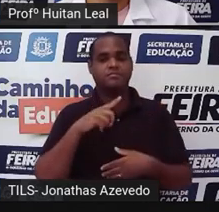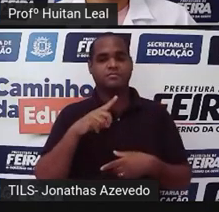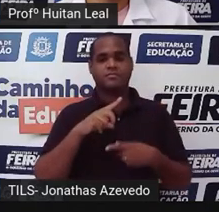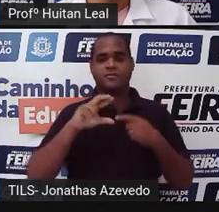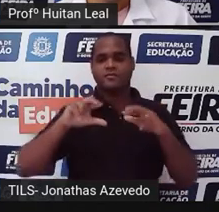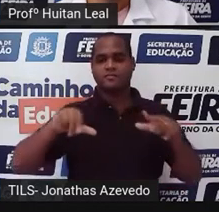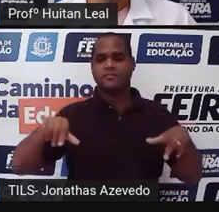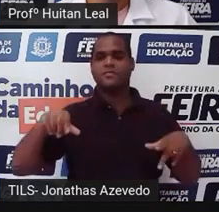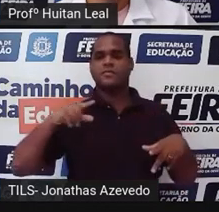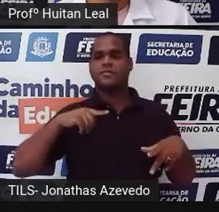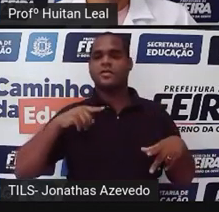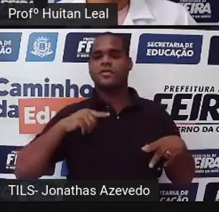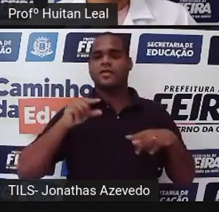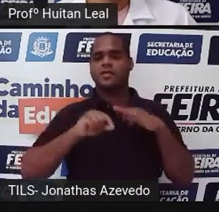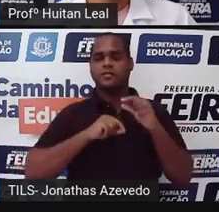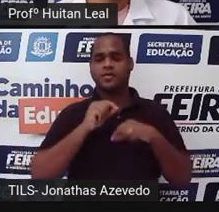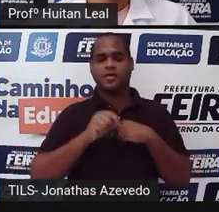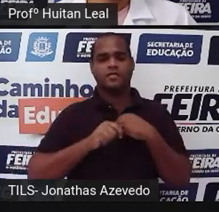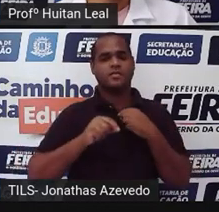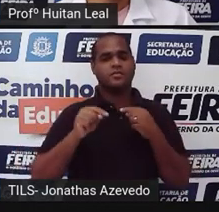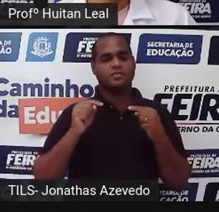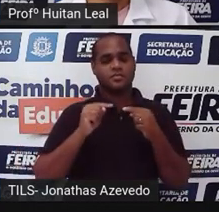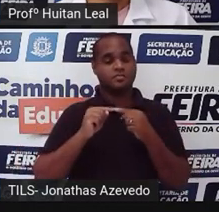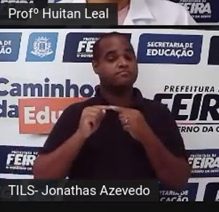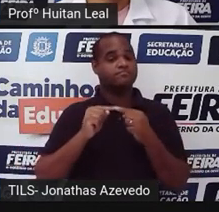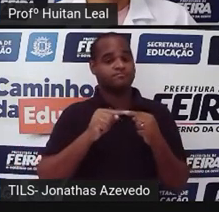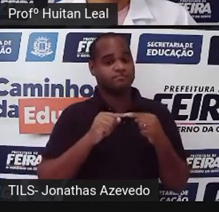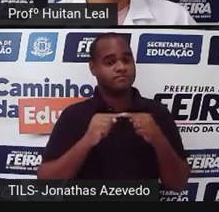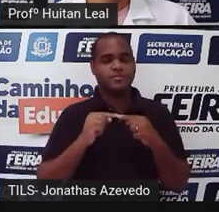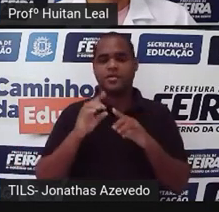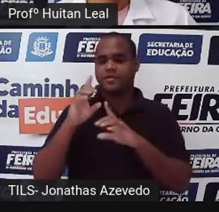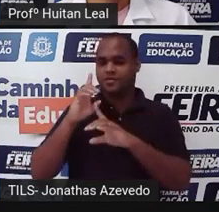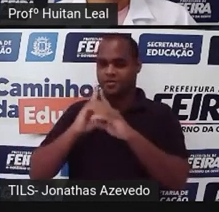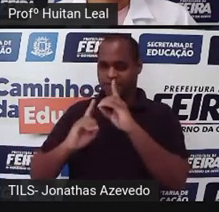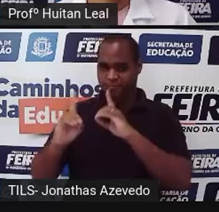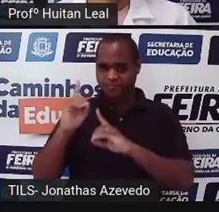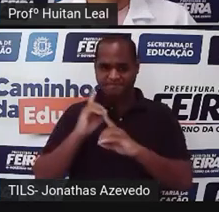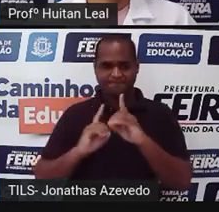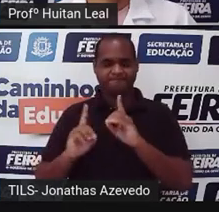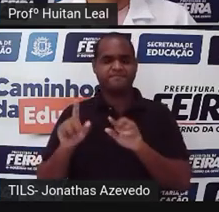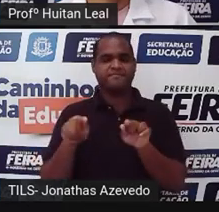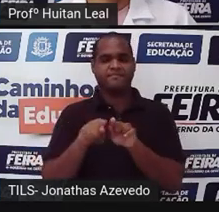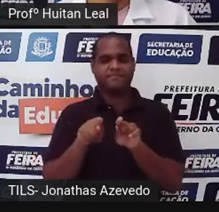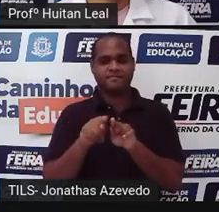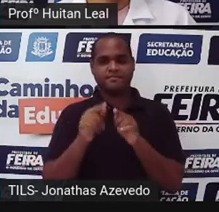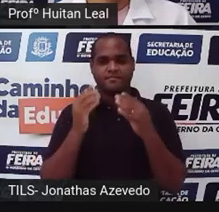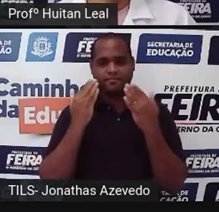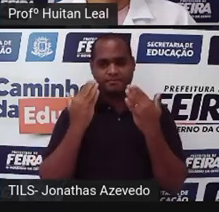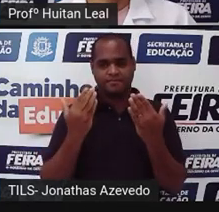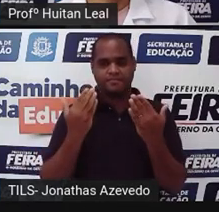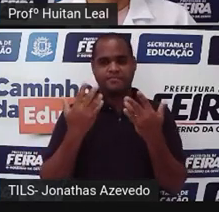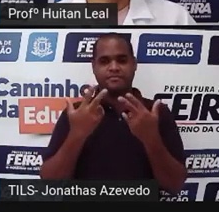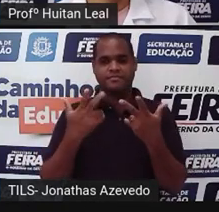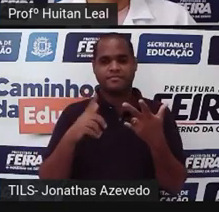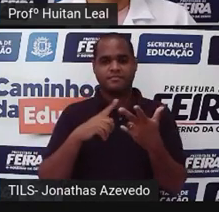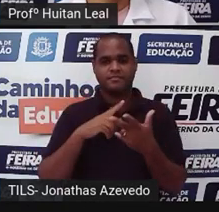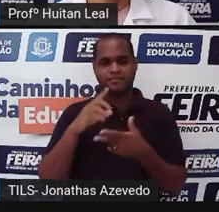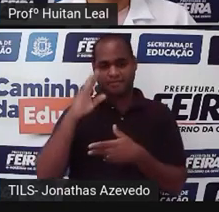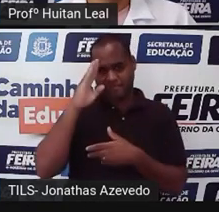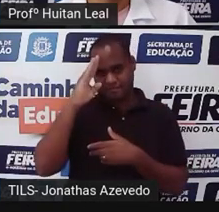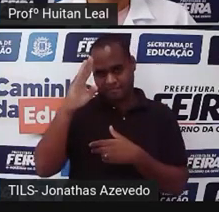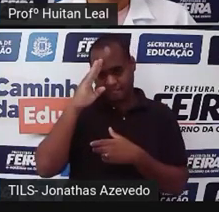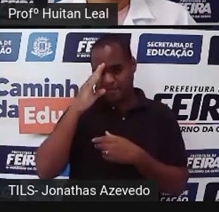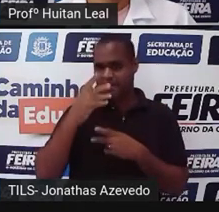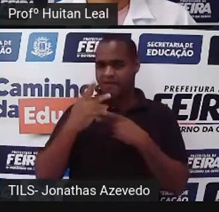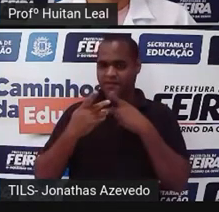personagens convencionais. Nós temos os diálogos que se apresentam de forma direta, com travessão e a